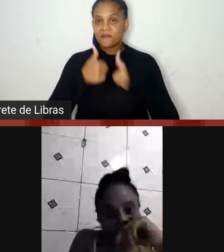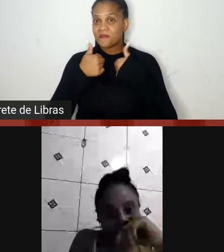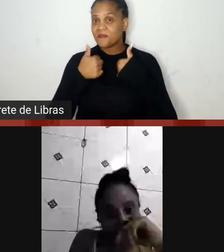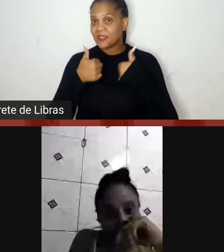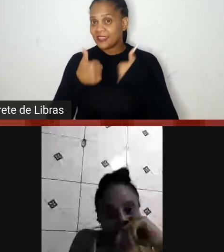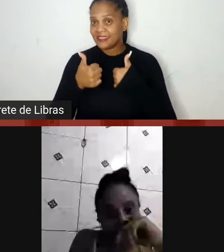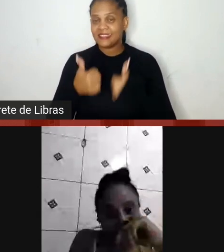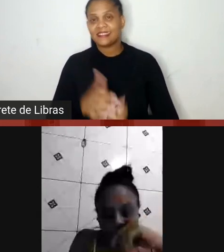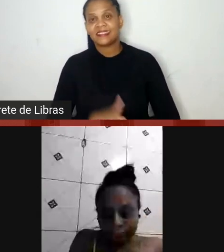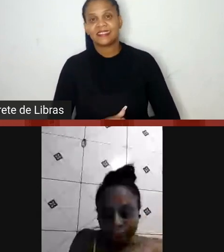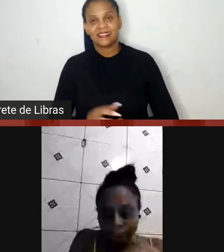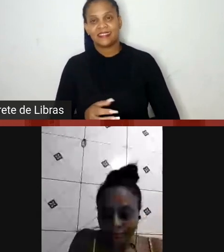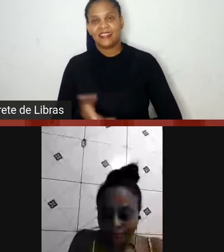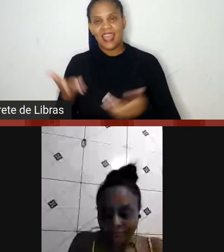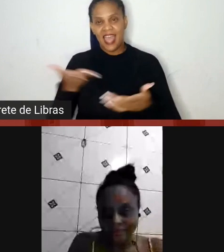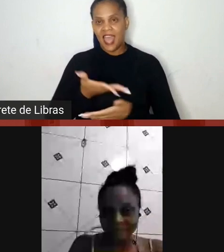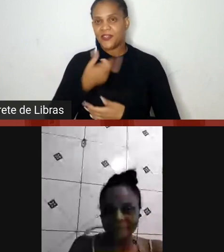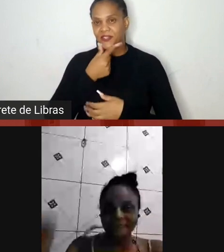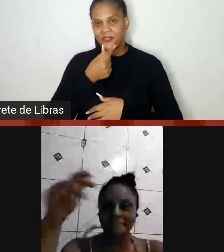contigo novamente.